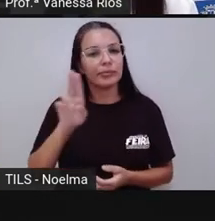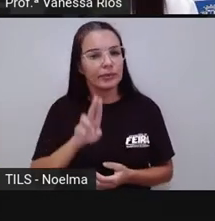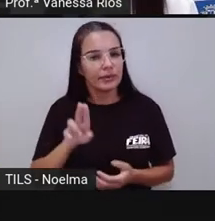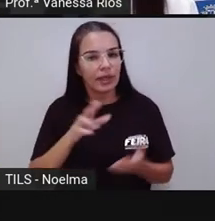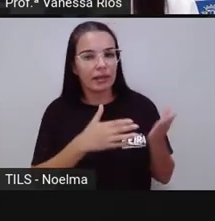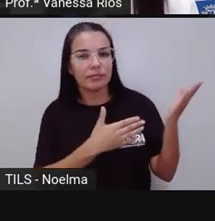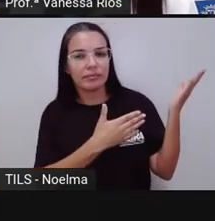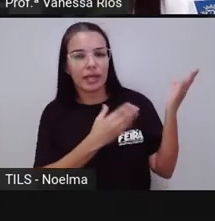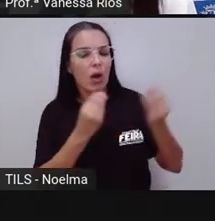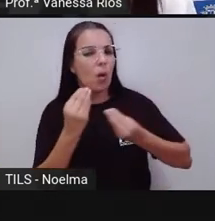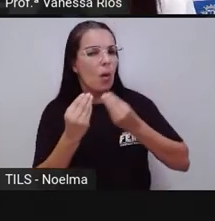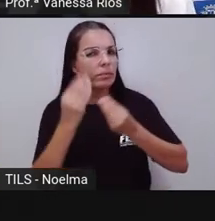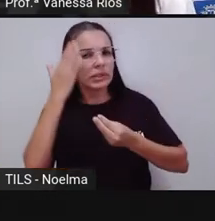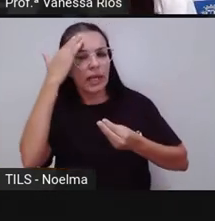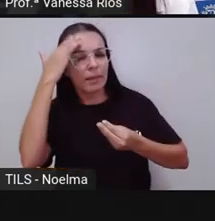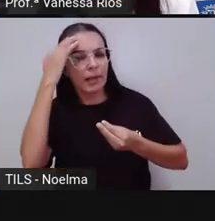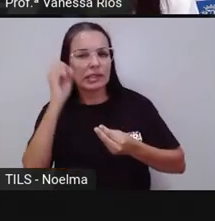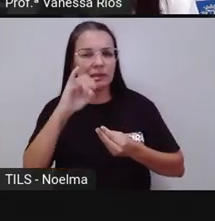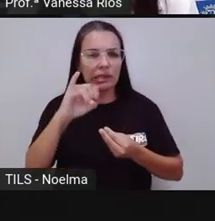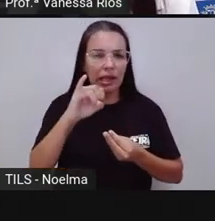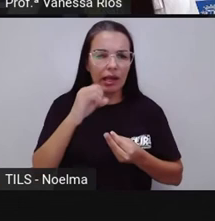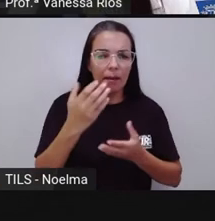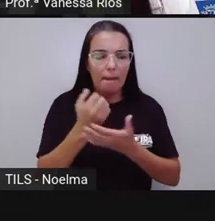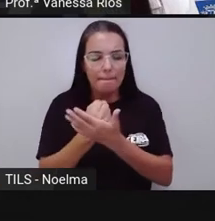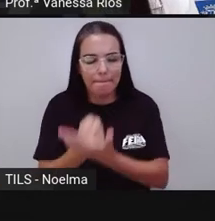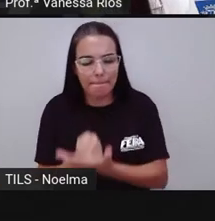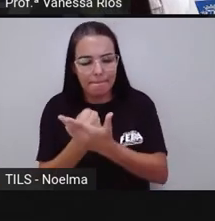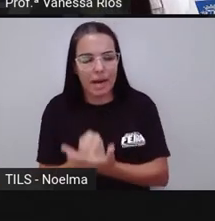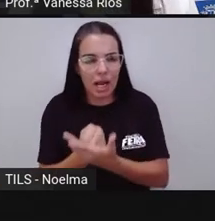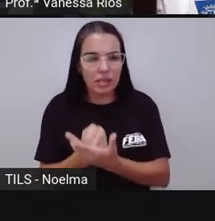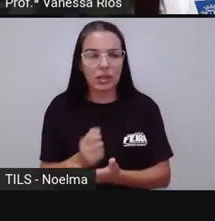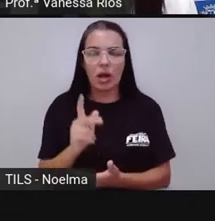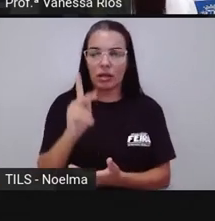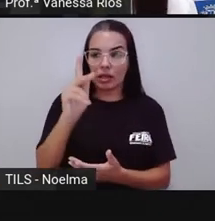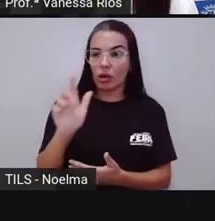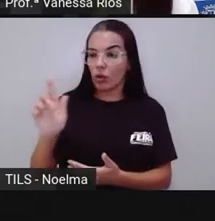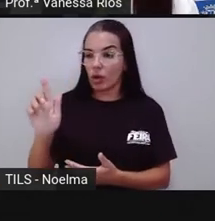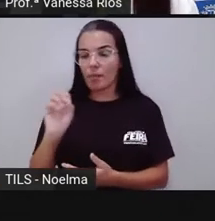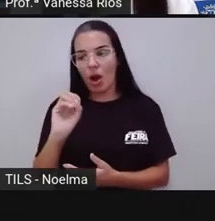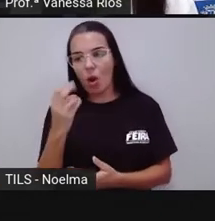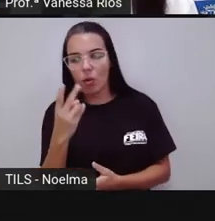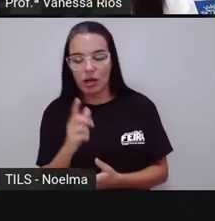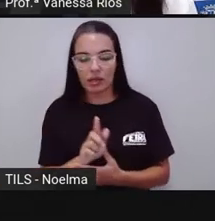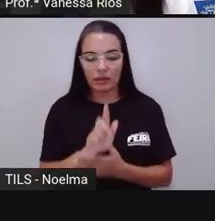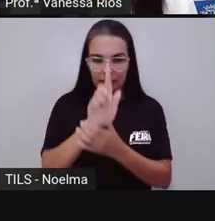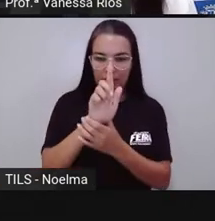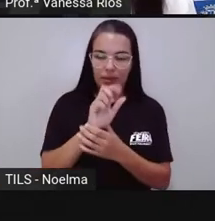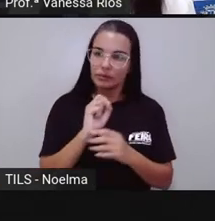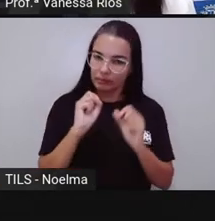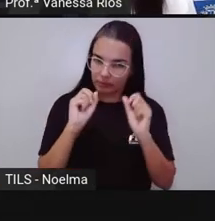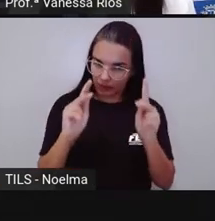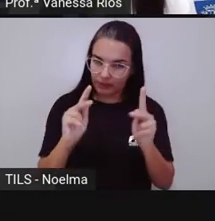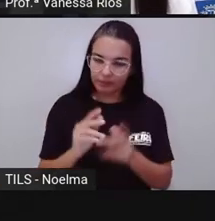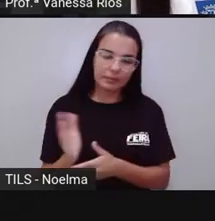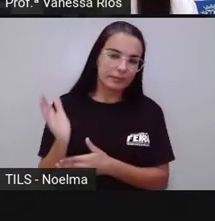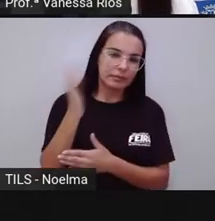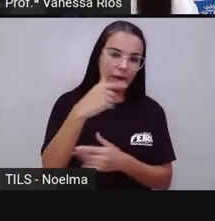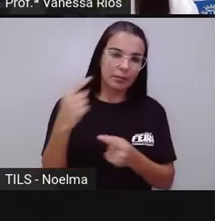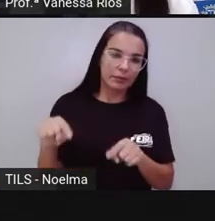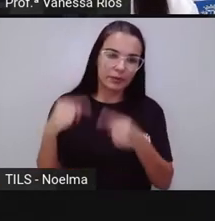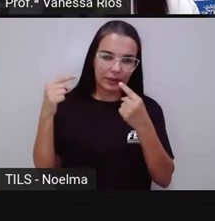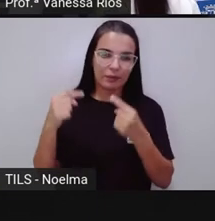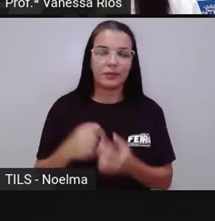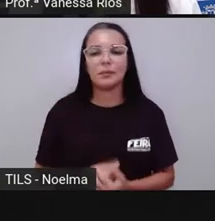unidade de medida para medir massa, tanto falando em quilograma quanto em grama, certo? E o desafio é o